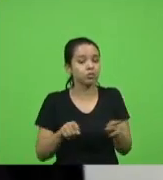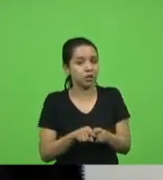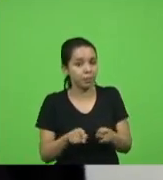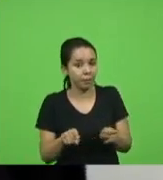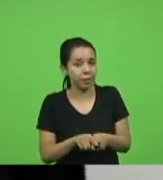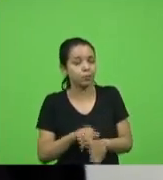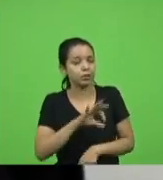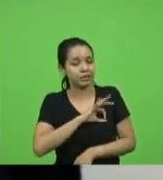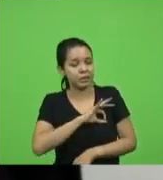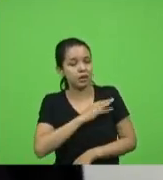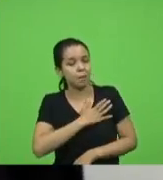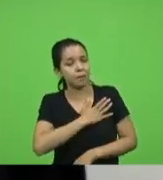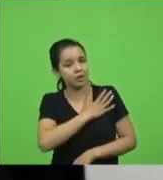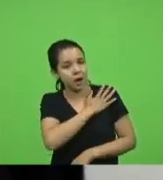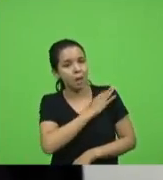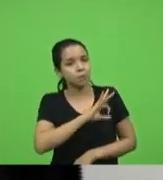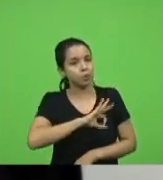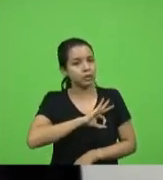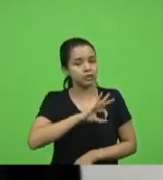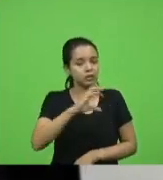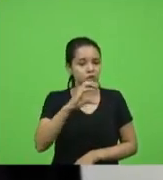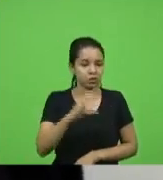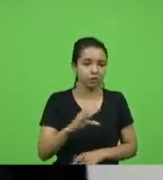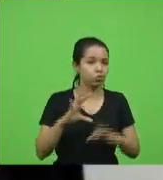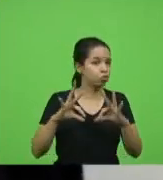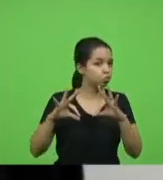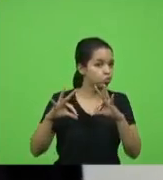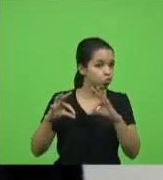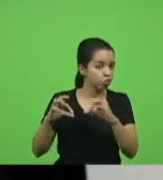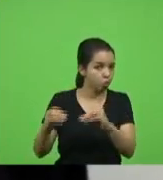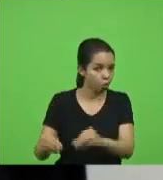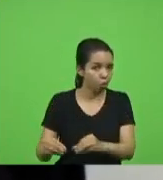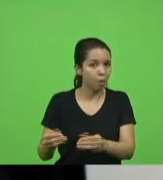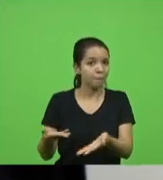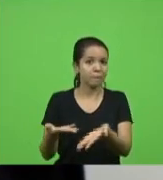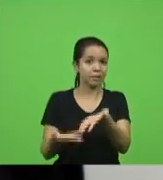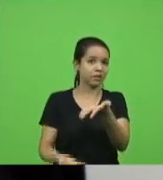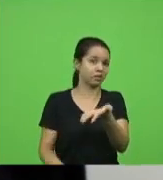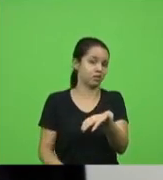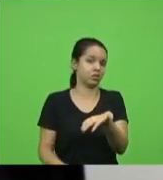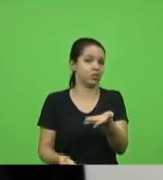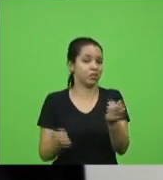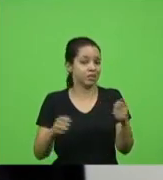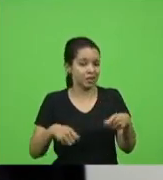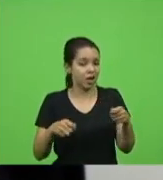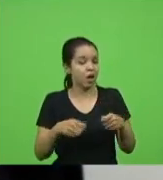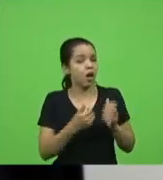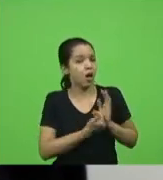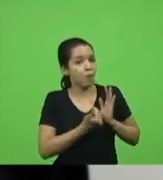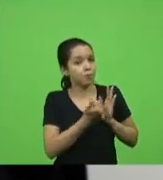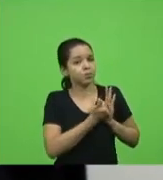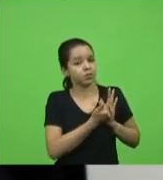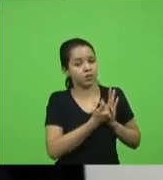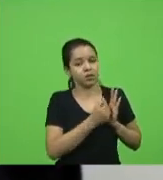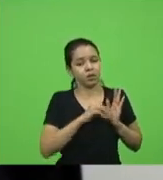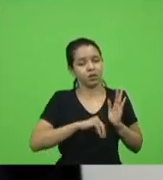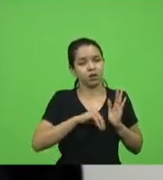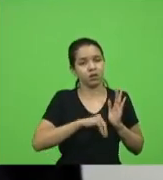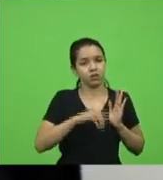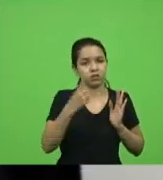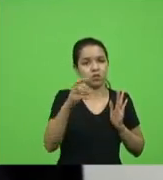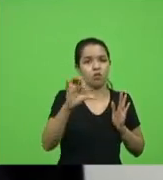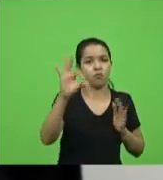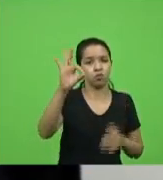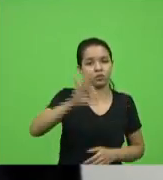militares policiais civis todos estão perdendo poderiam estar ganhando aquele 19% e hoje